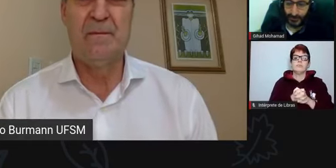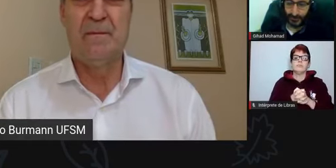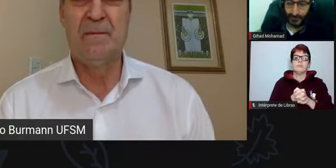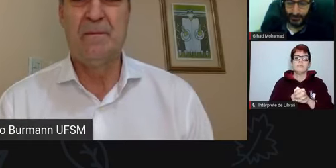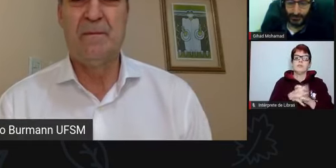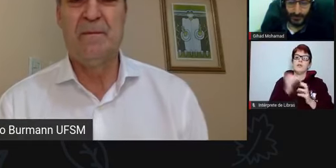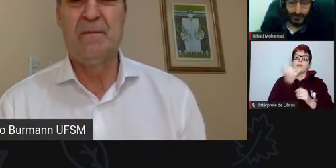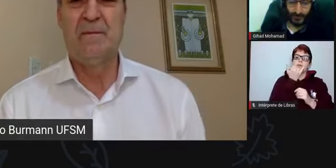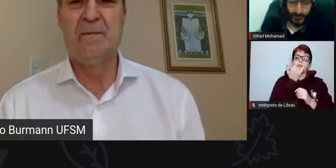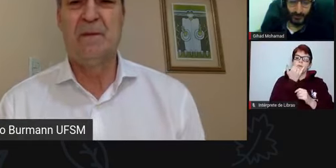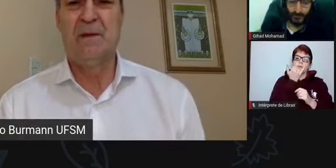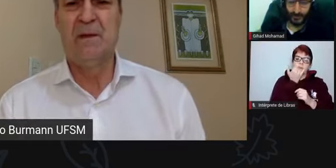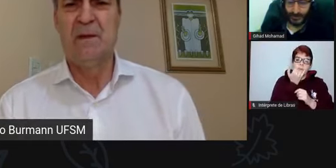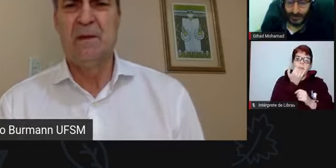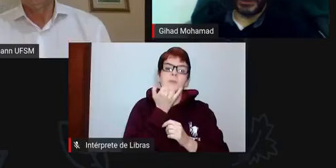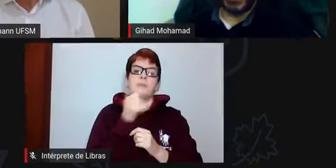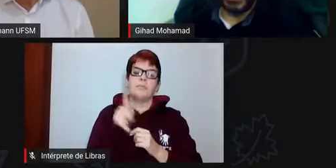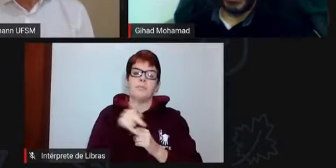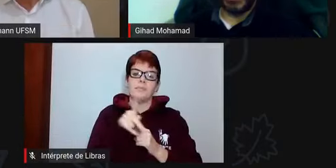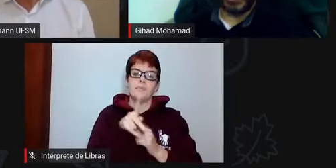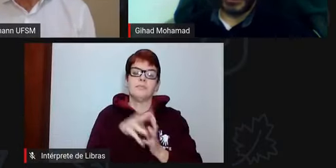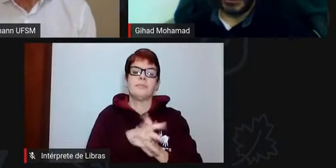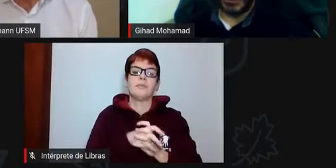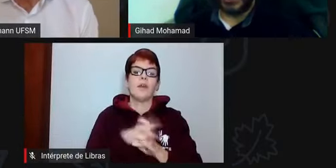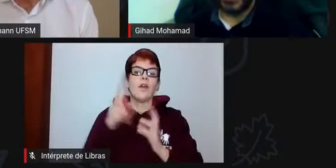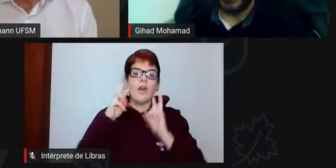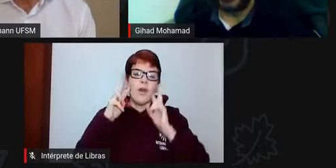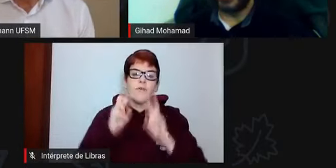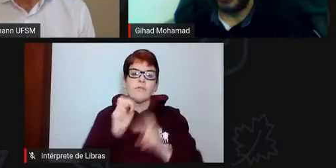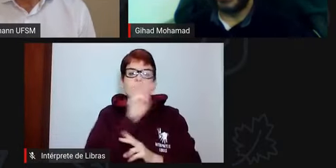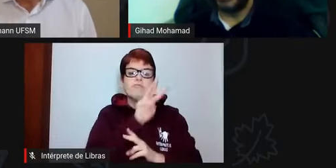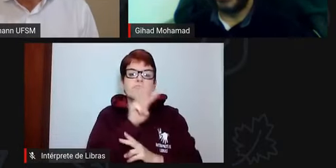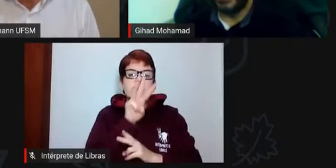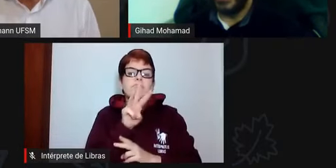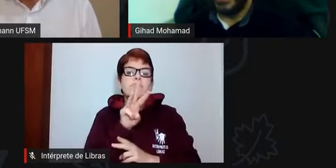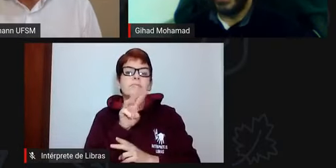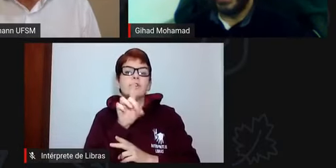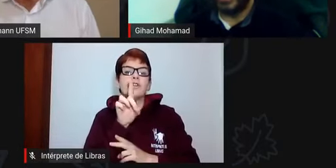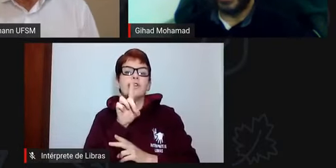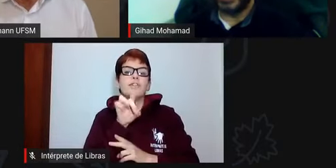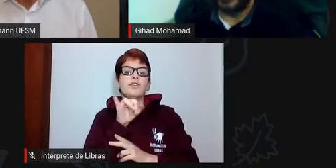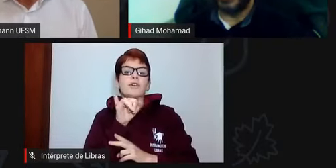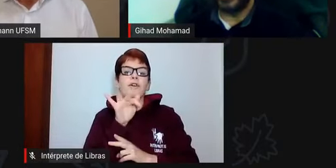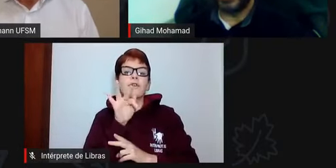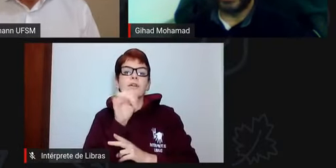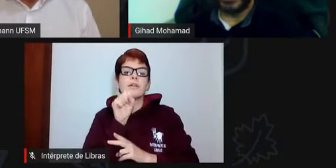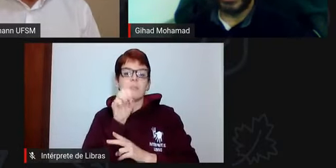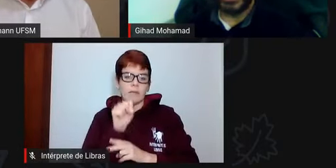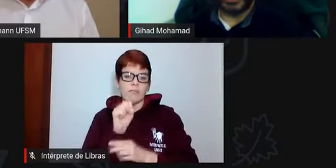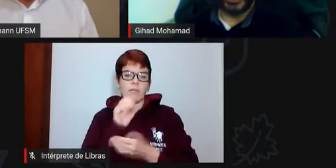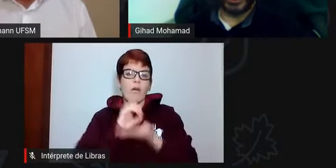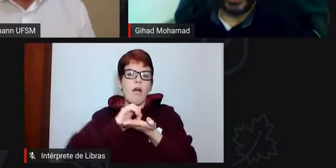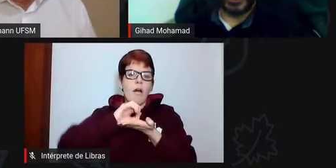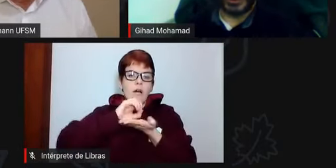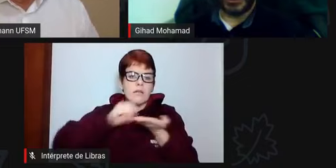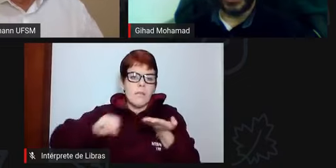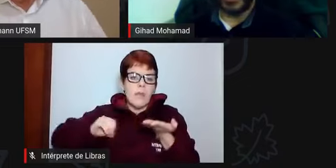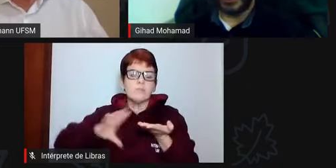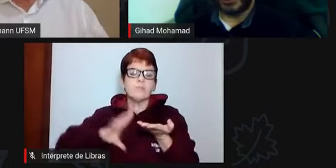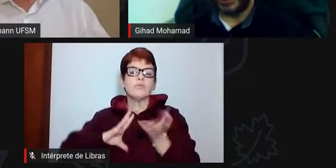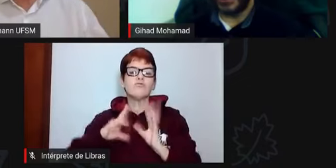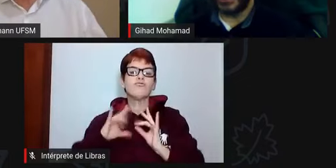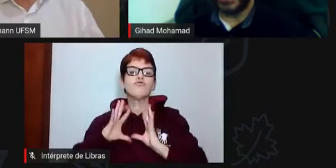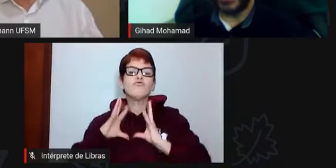Desculpe, professor, eu vi no site da Andifes, e a Andifes dispõe do orçamento de todas as instituições